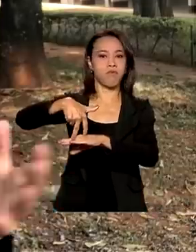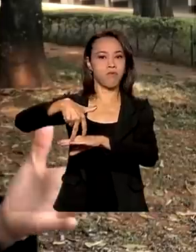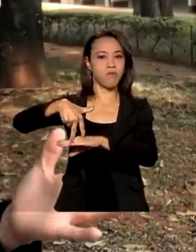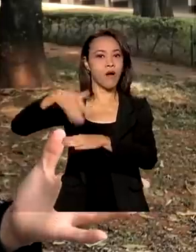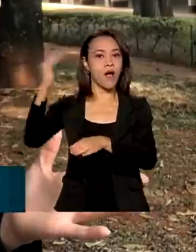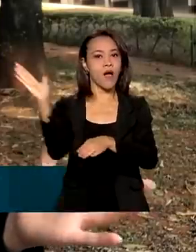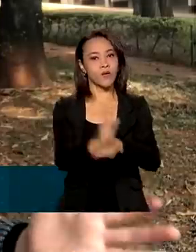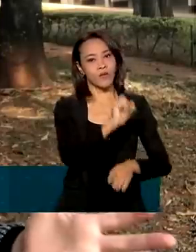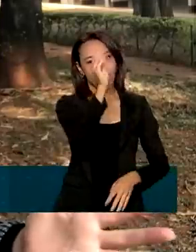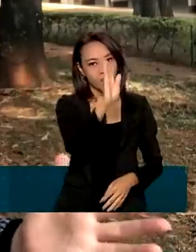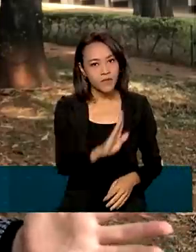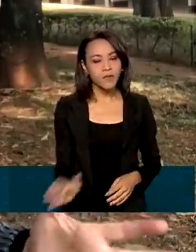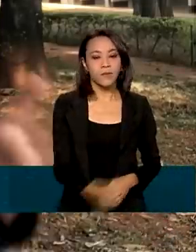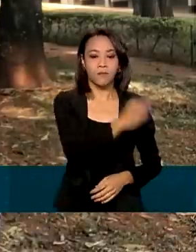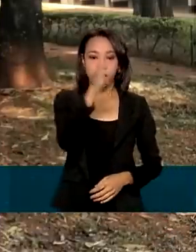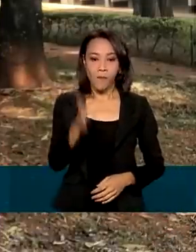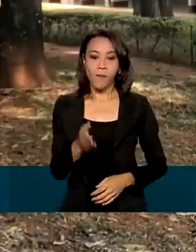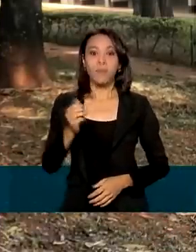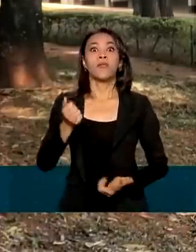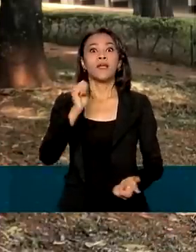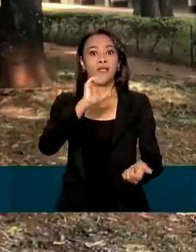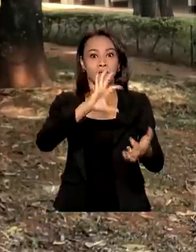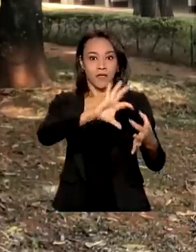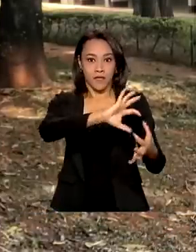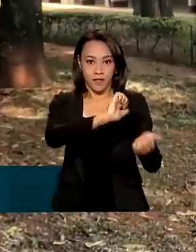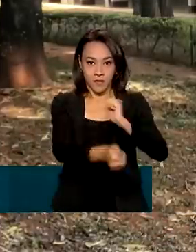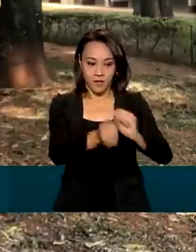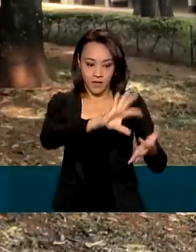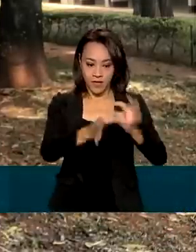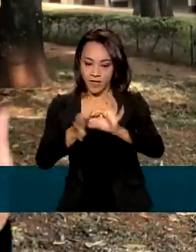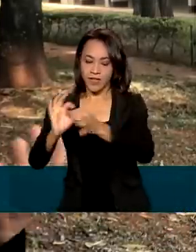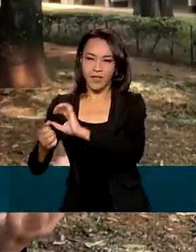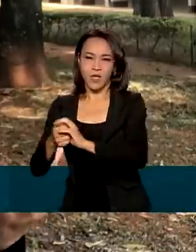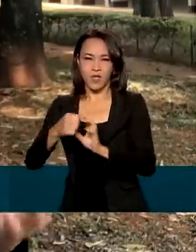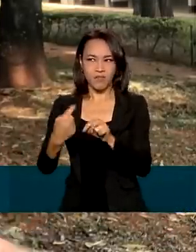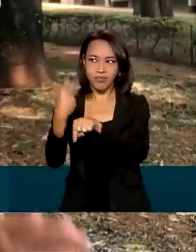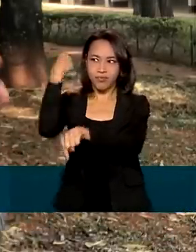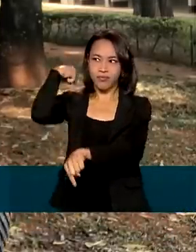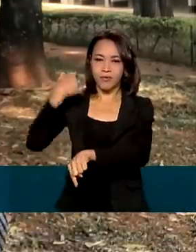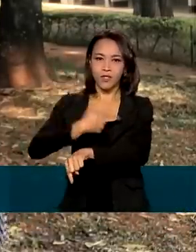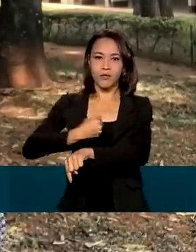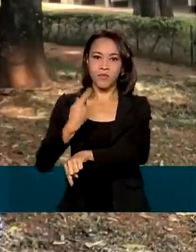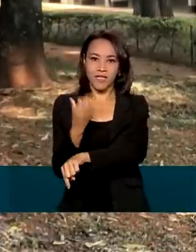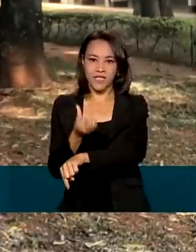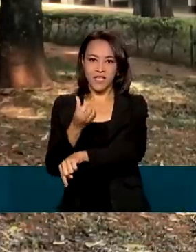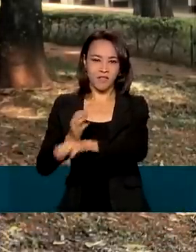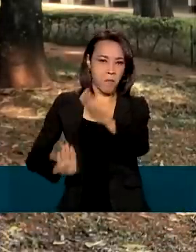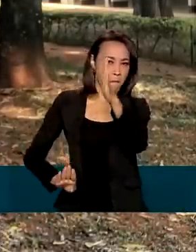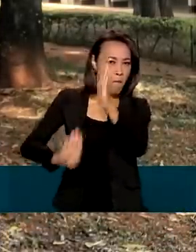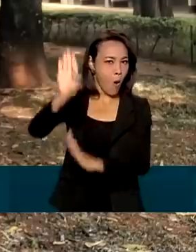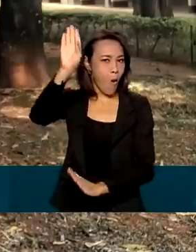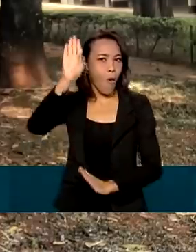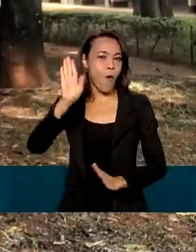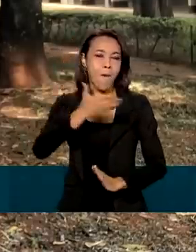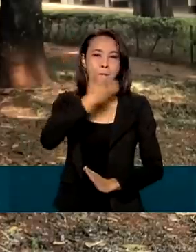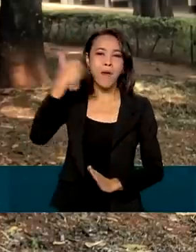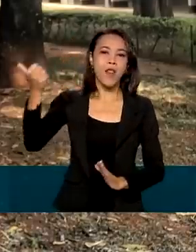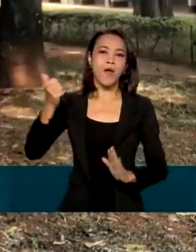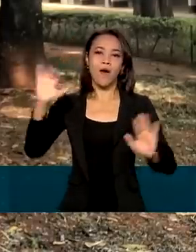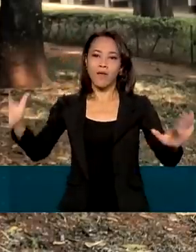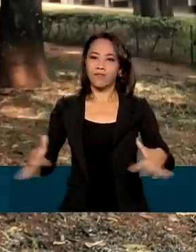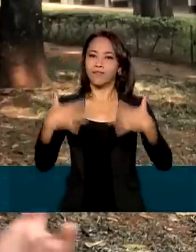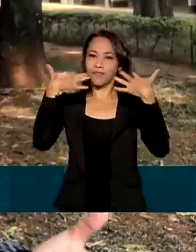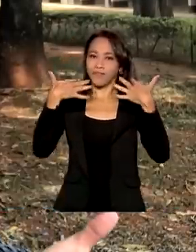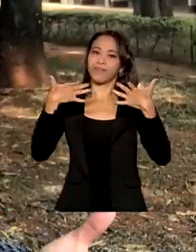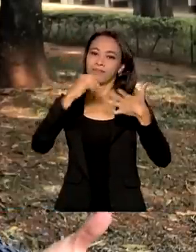Nas Olimpíadas de Tóquio, o Brasil bateu a marca dos Jogos do Rio em 2016 e fez a nossa melhor campanha em Jogos